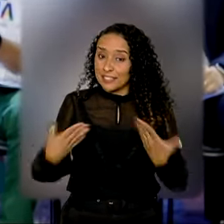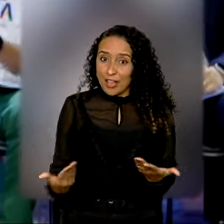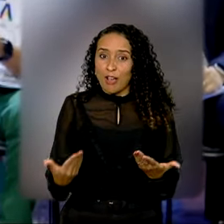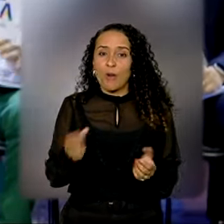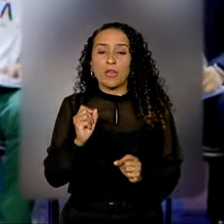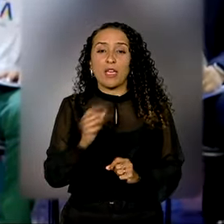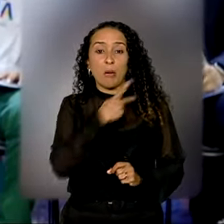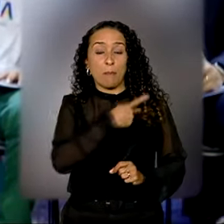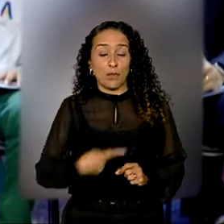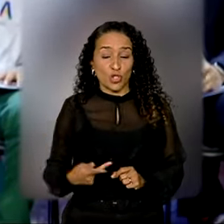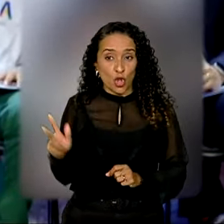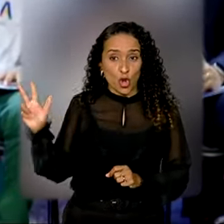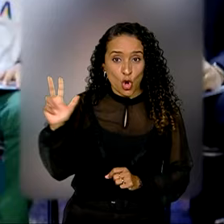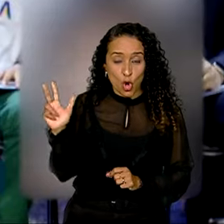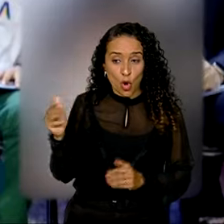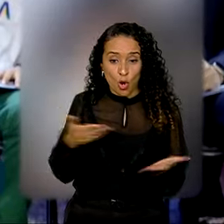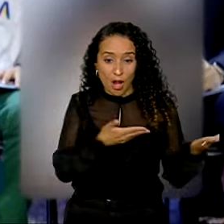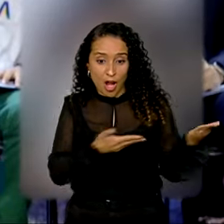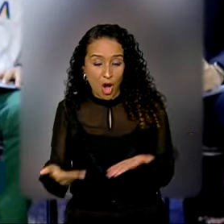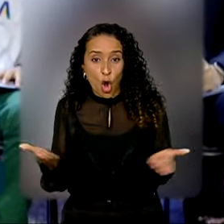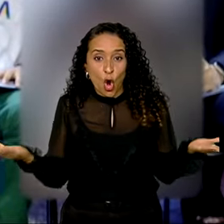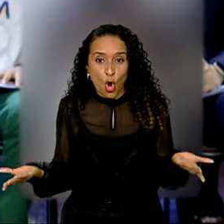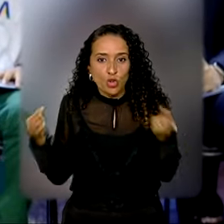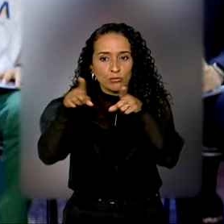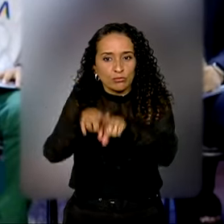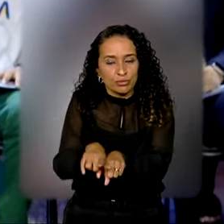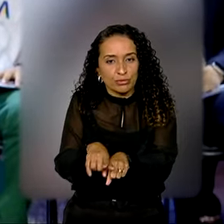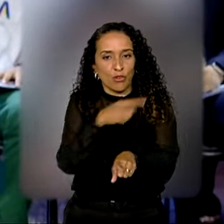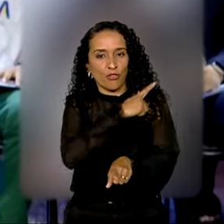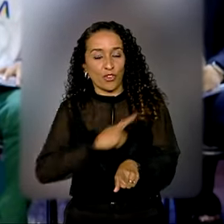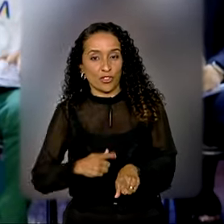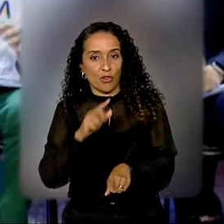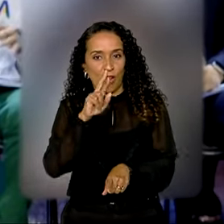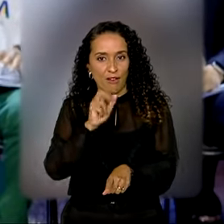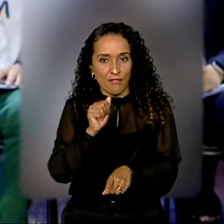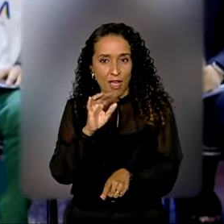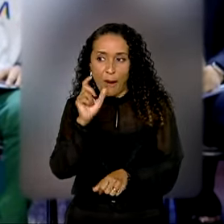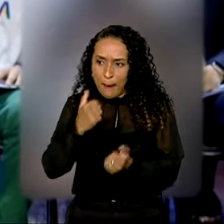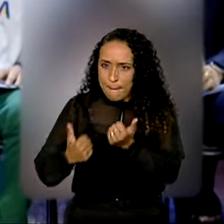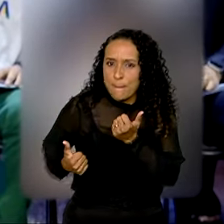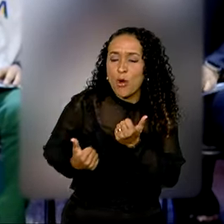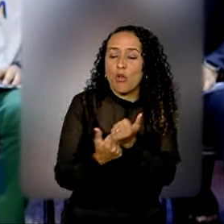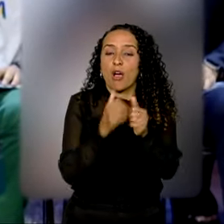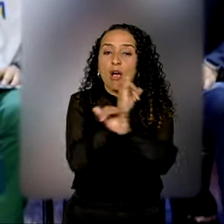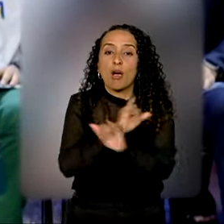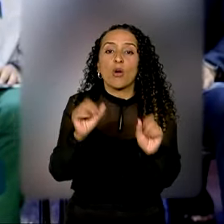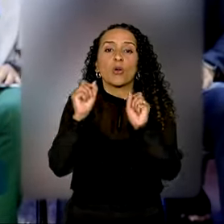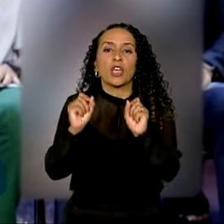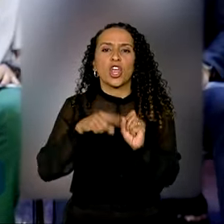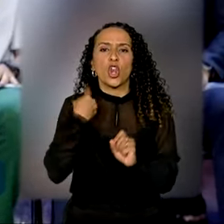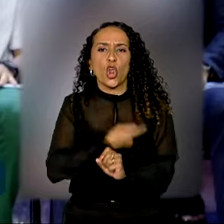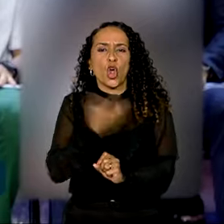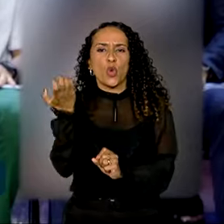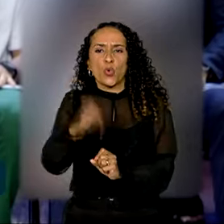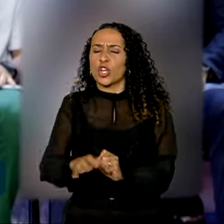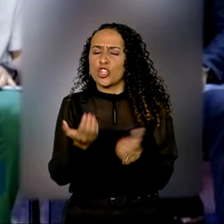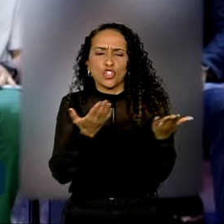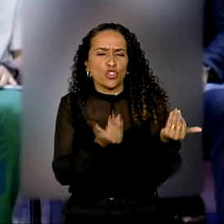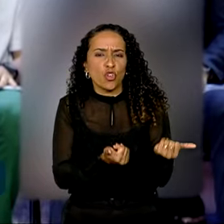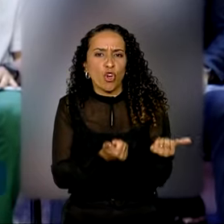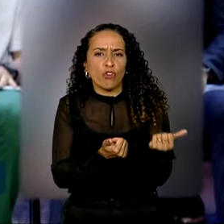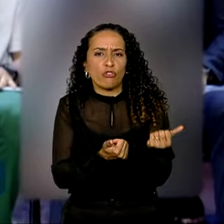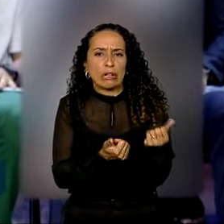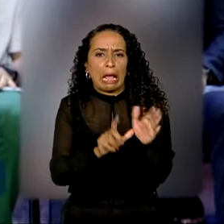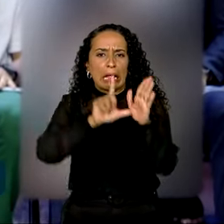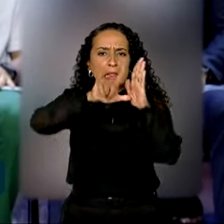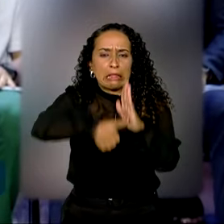o que o presidente Lula traz hoje aqui, em parceria com o governador Rafael, é apoiar para dizer, nós não queremos nenhum jovem para trás,